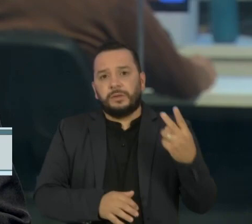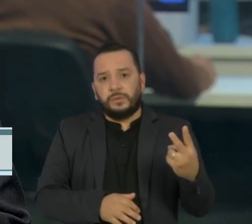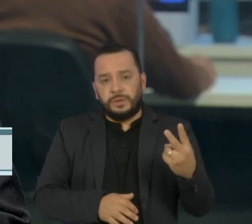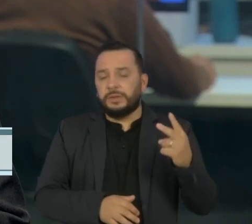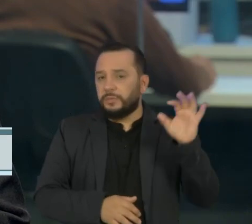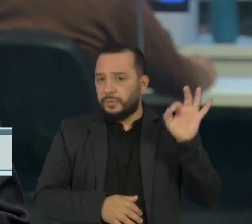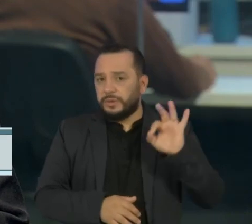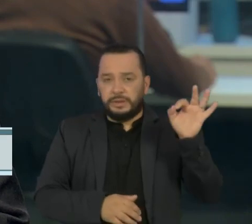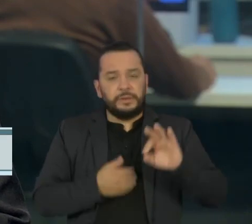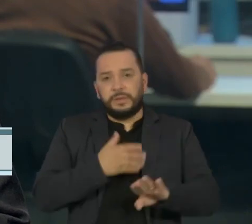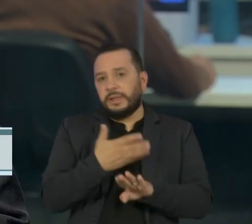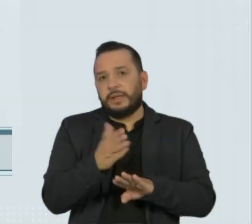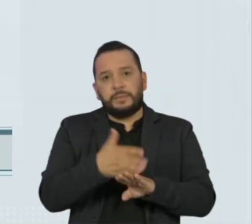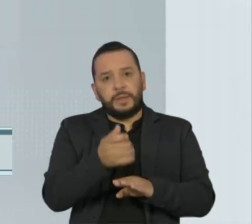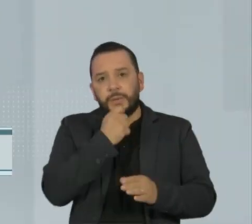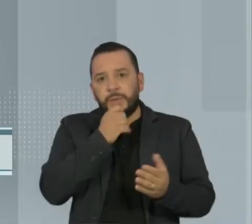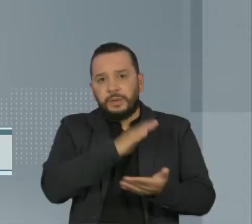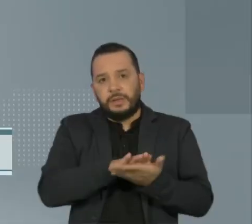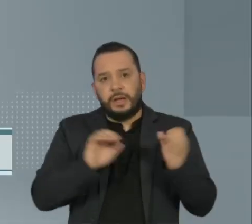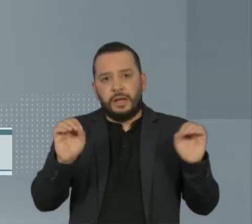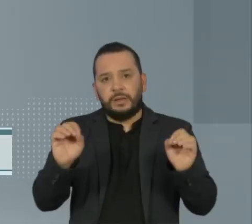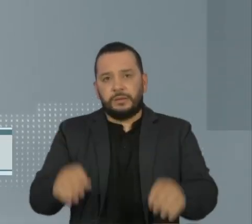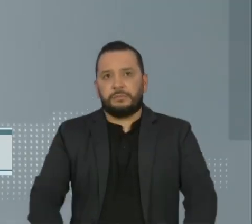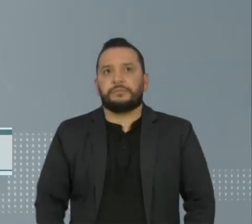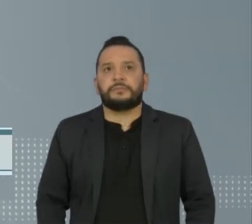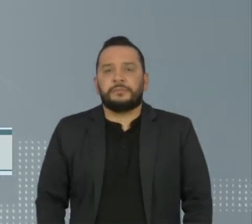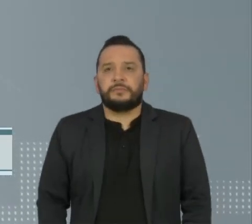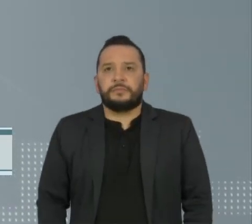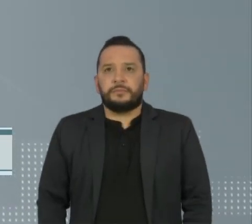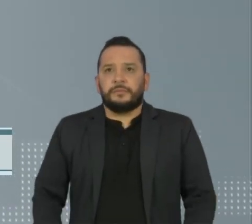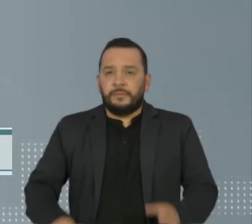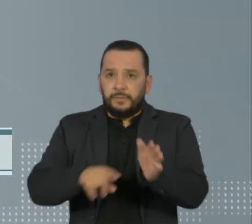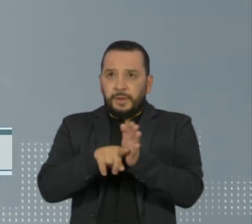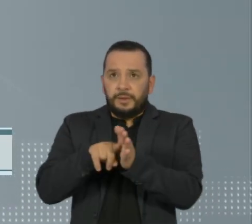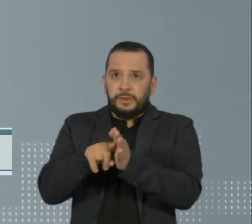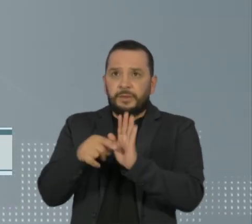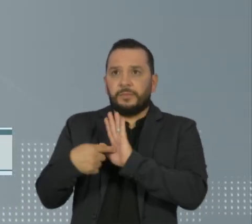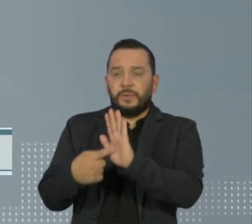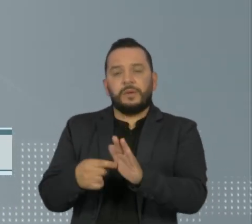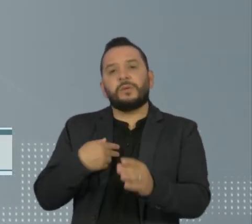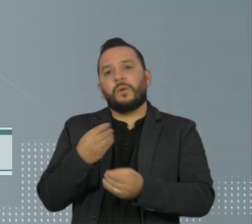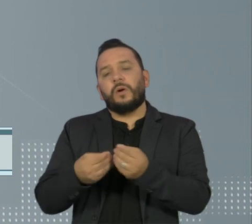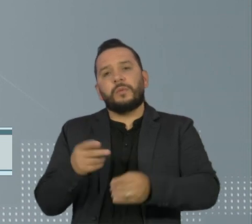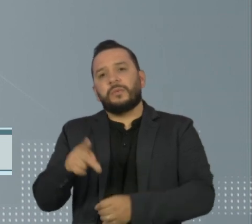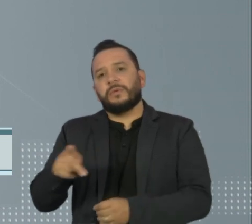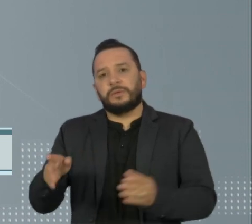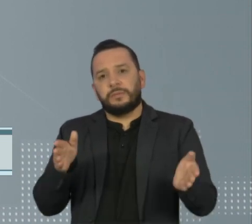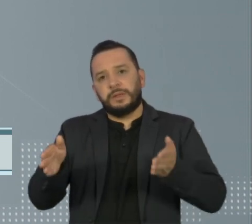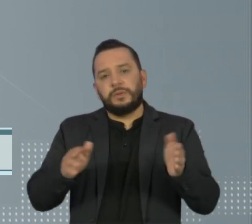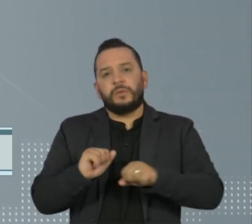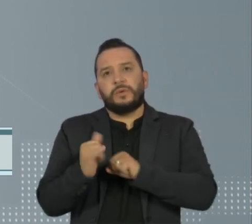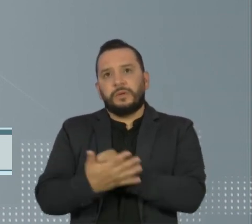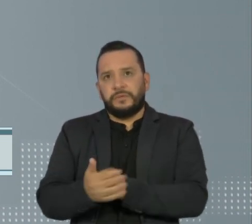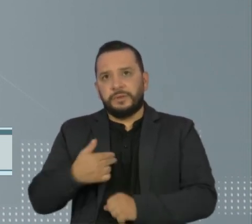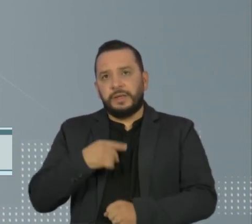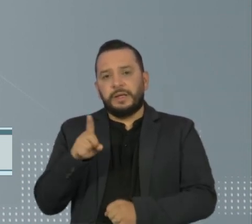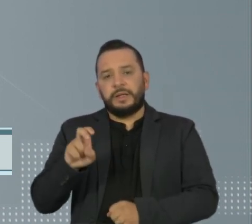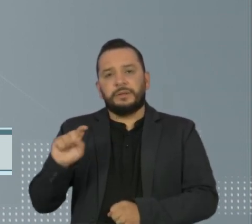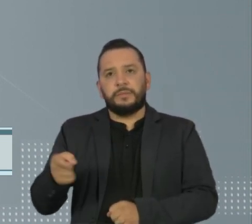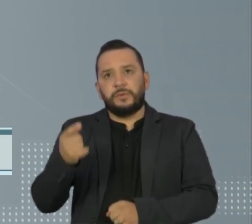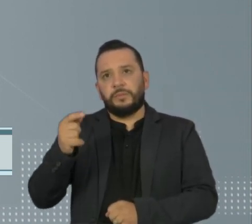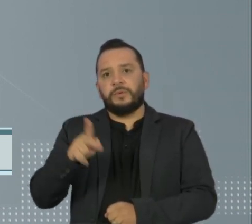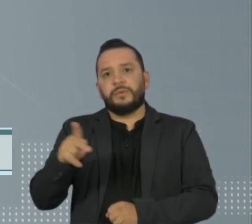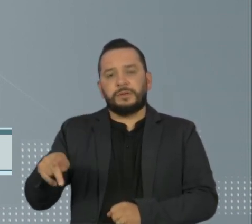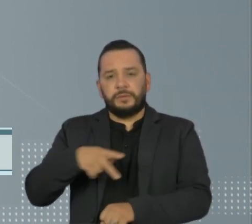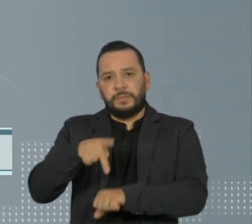receberam qualquer treinamento. A pesquisa Trabalho Docente em Tempos de Pandemia ouviu mais de 15 mil professores em todo